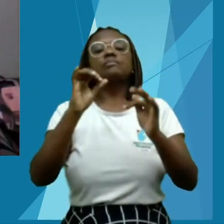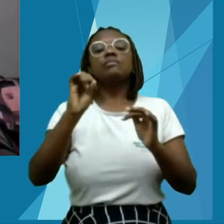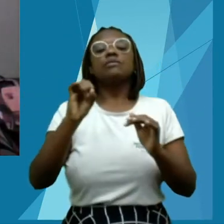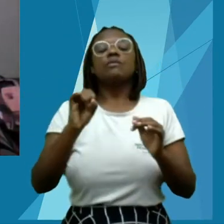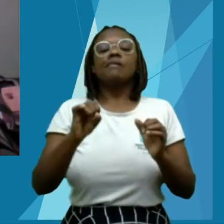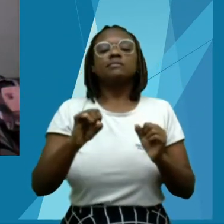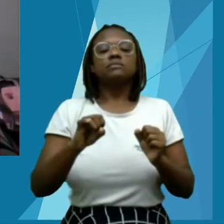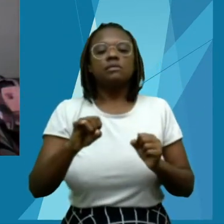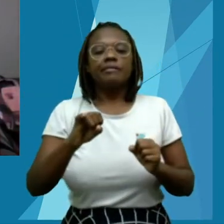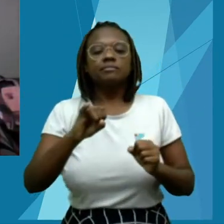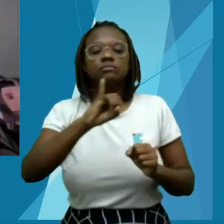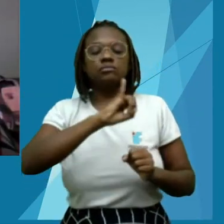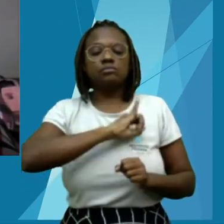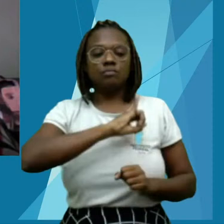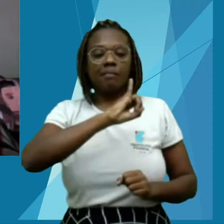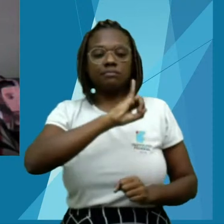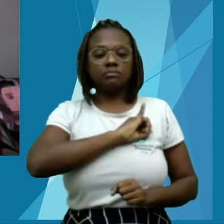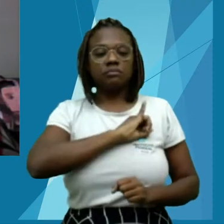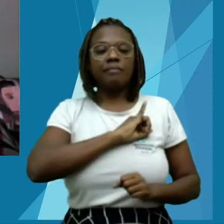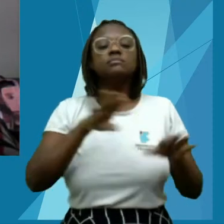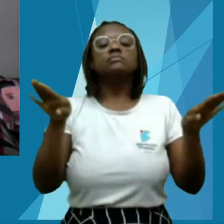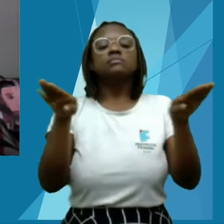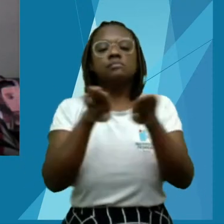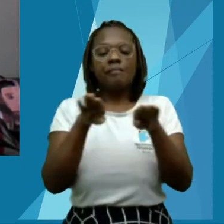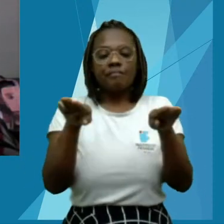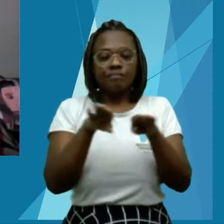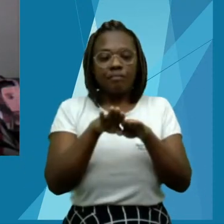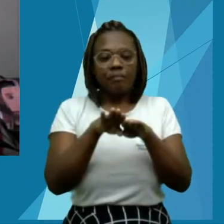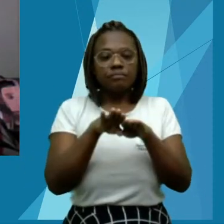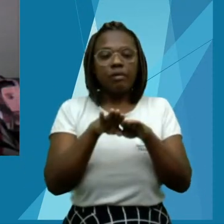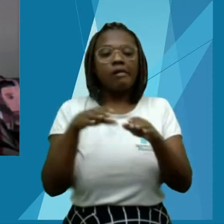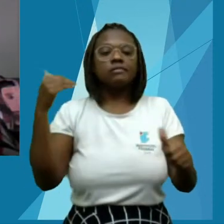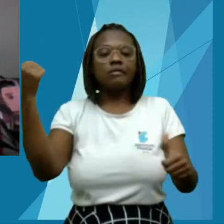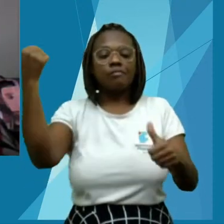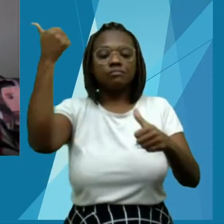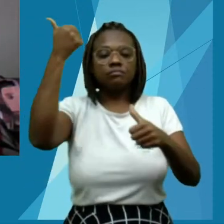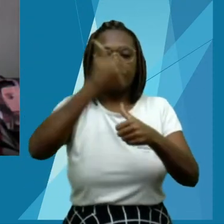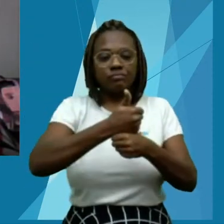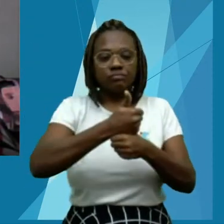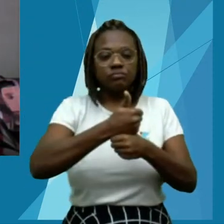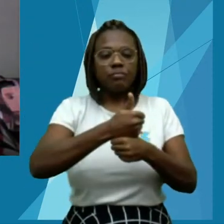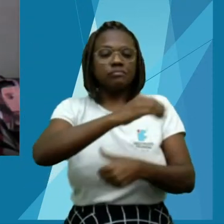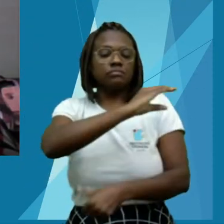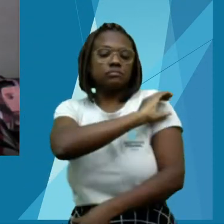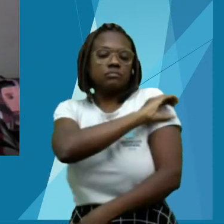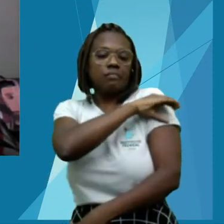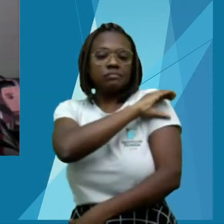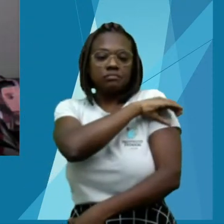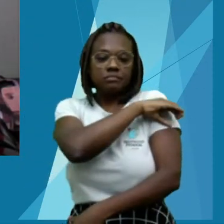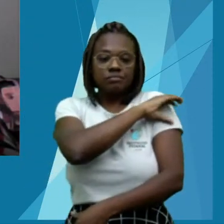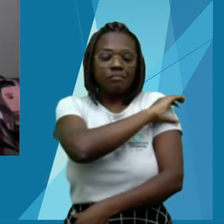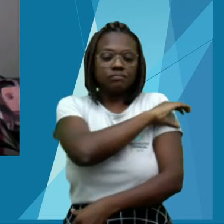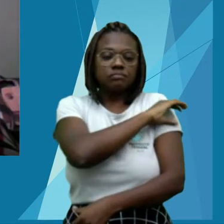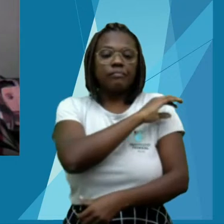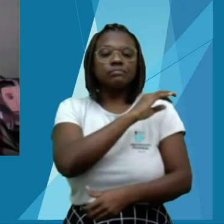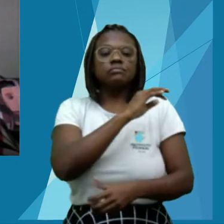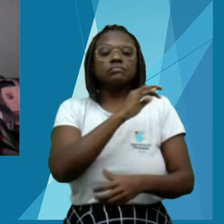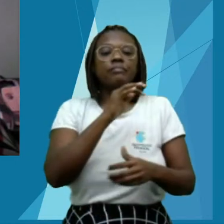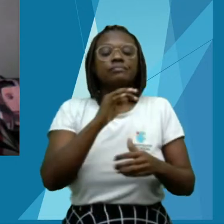e Ciência e Tecnologia do APRES. Também é substituto eventual da coordenação do curso técnico